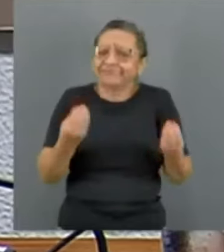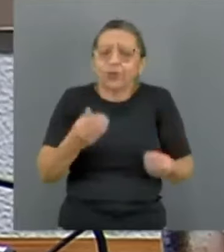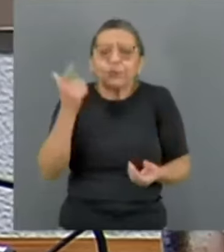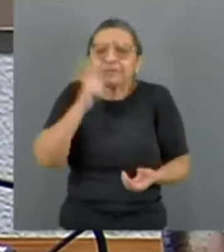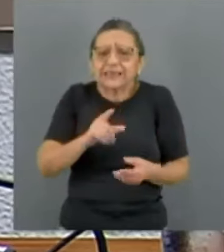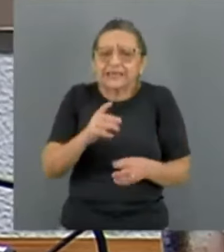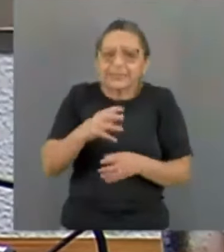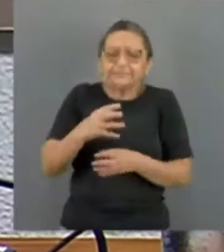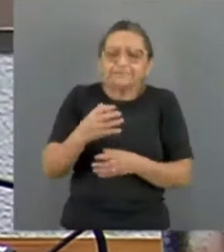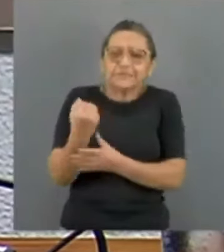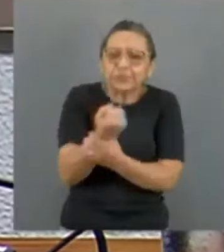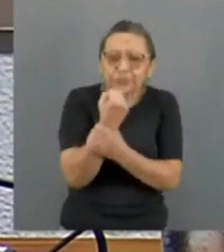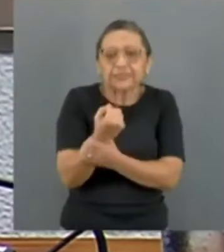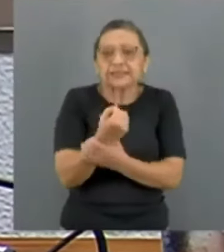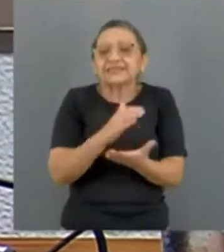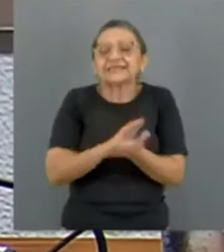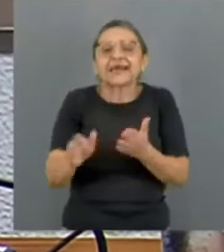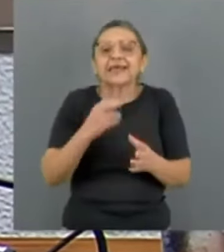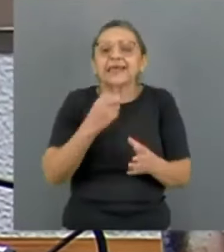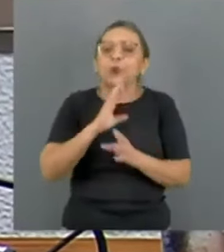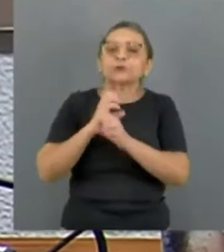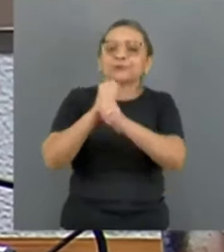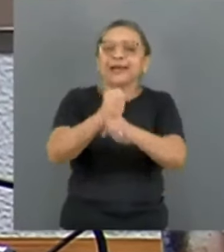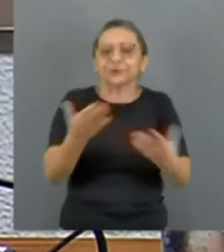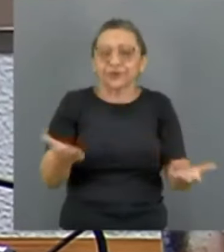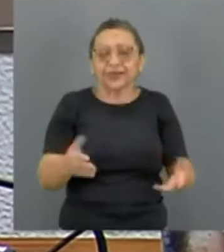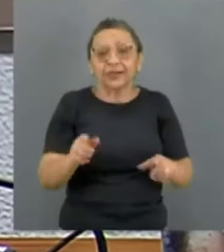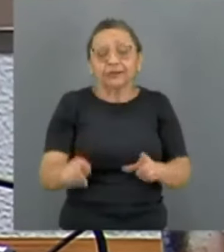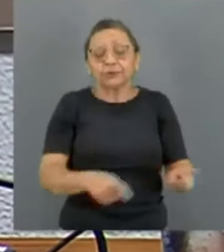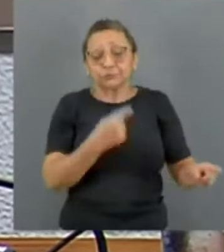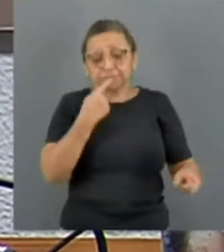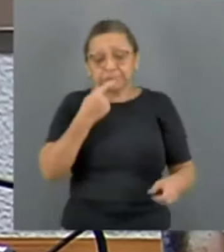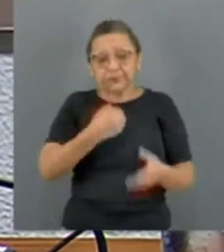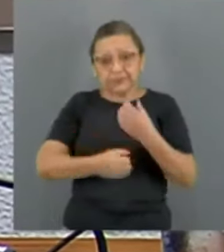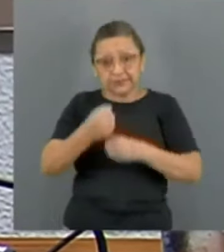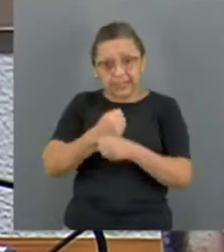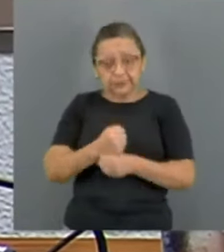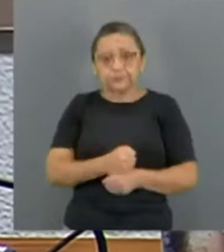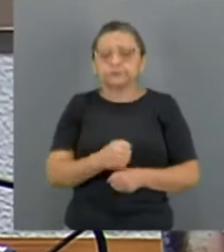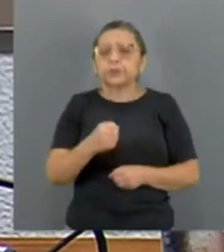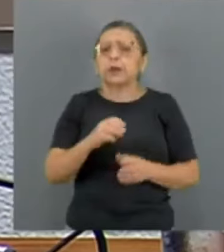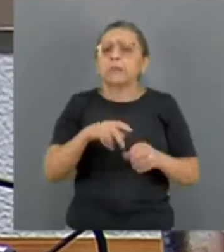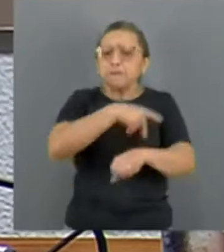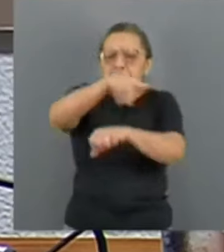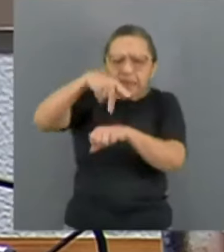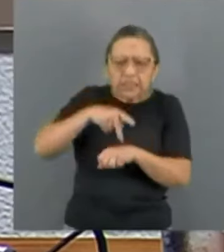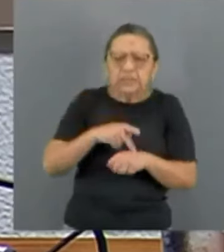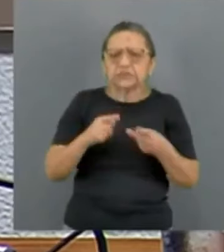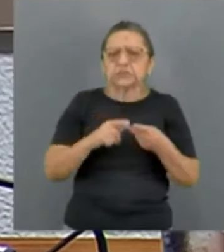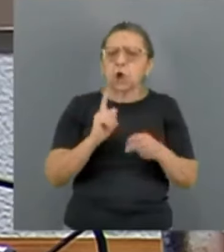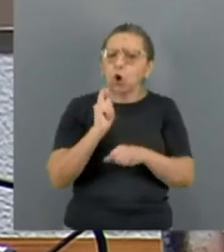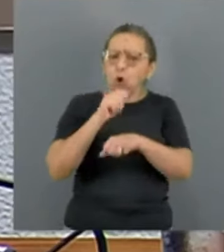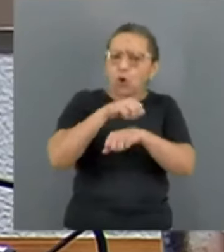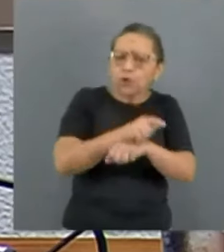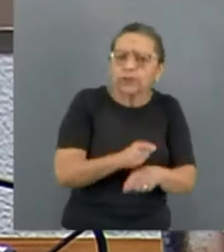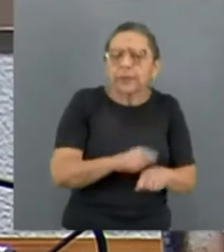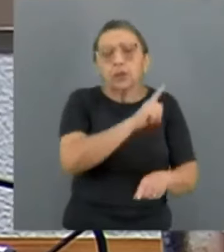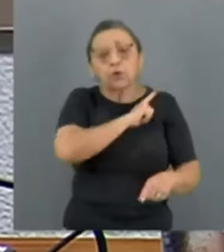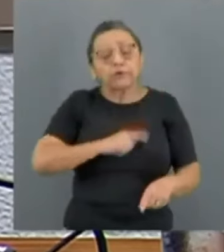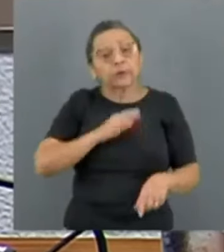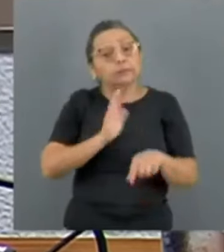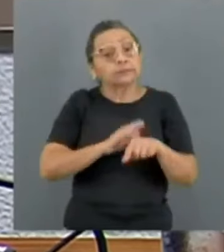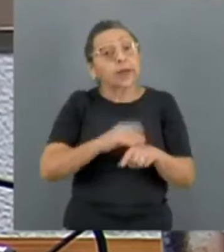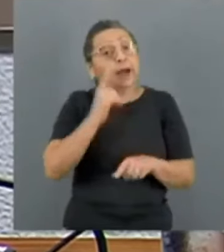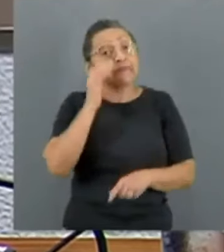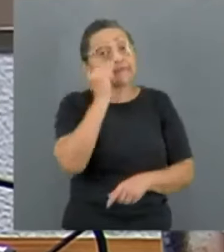sem avanços concretos. Nos anos recentes, organismos internacionais, ONGs e governos vêm alertando para o